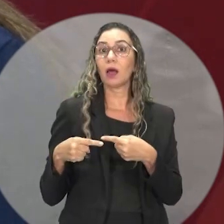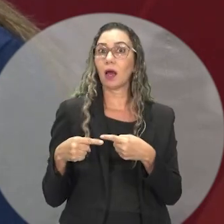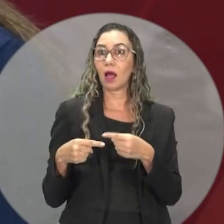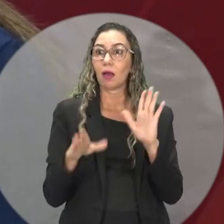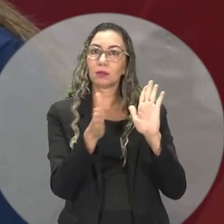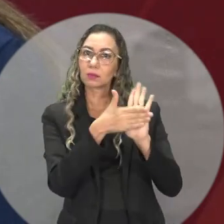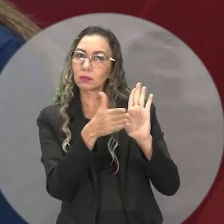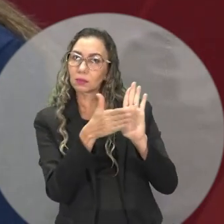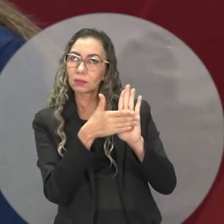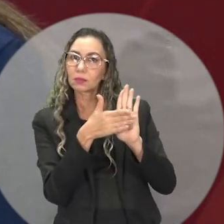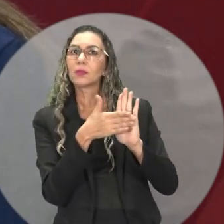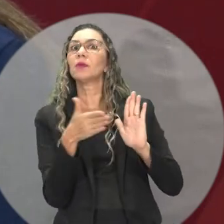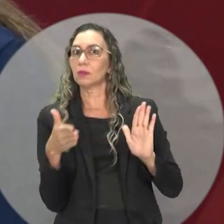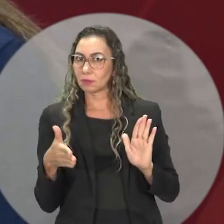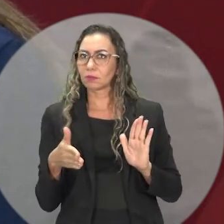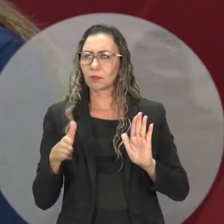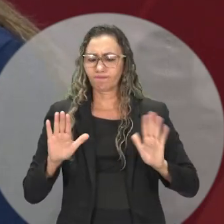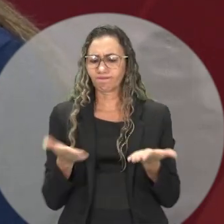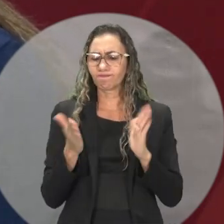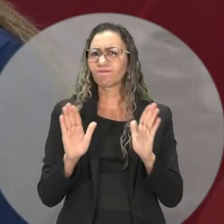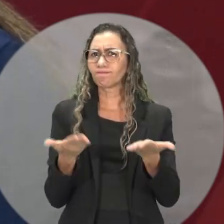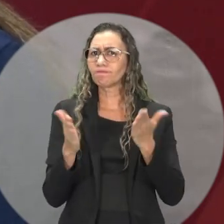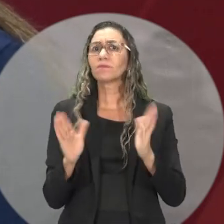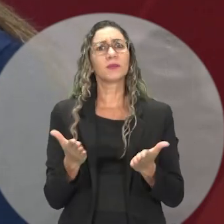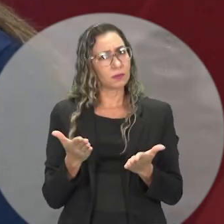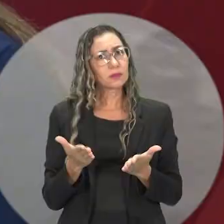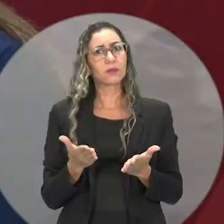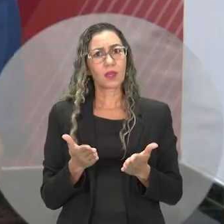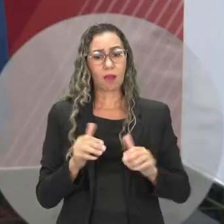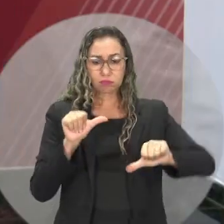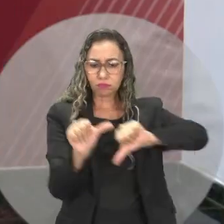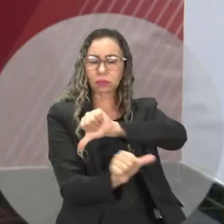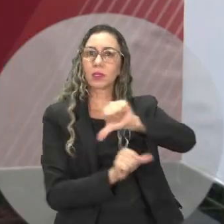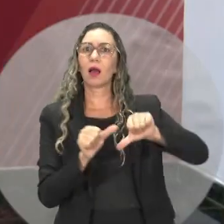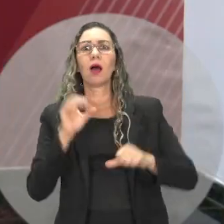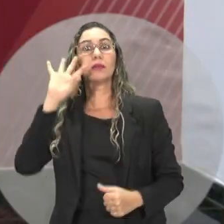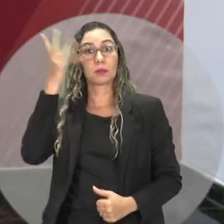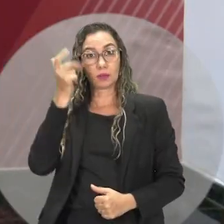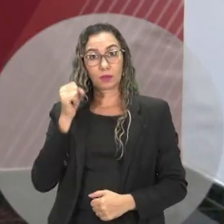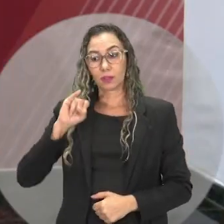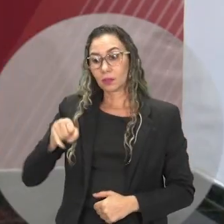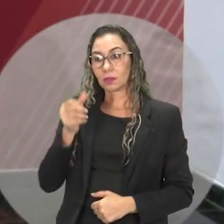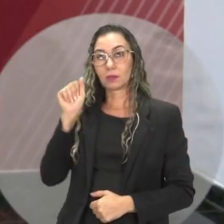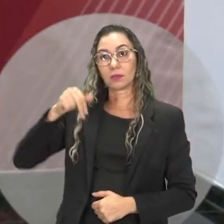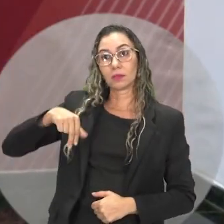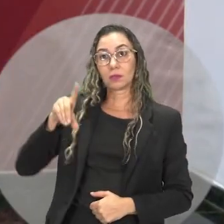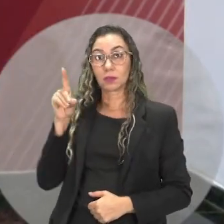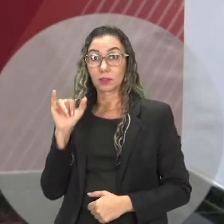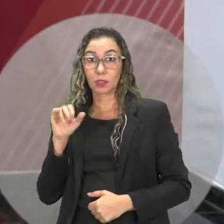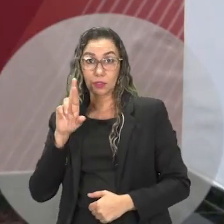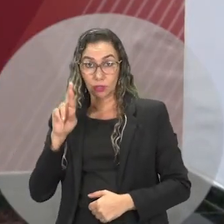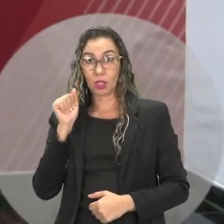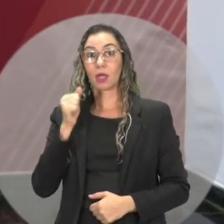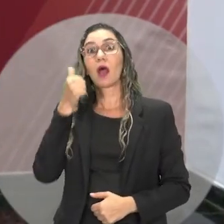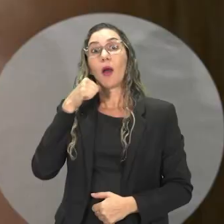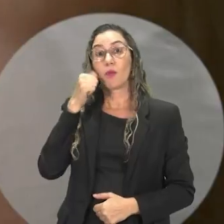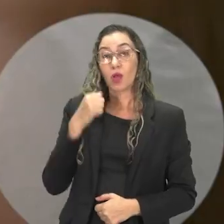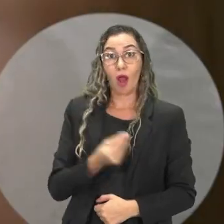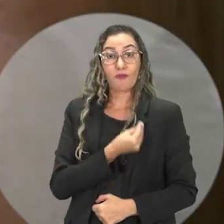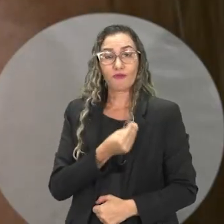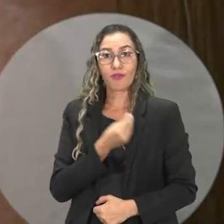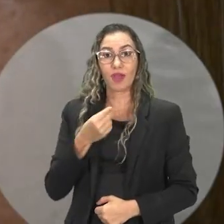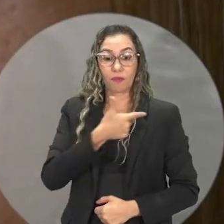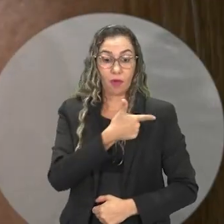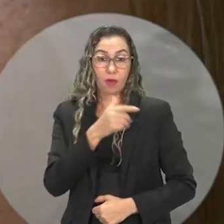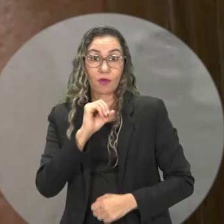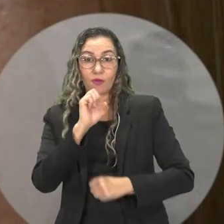propor, provocar que as mudanças ainda ocorram. Jandira convive com essa realidade há 20 anos, quando